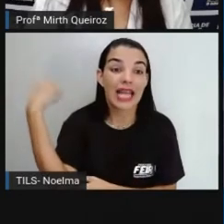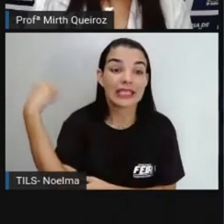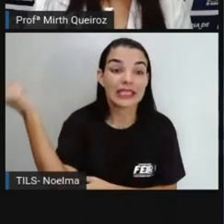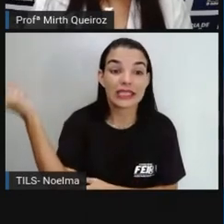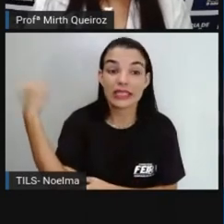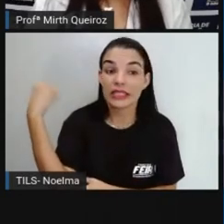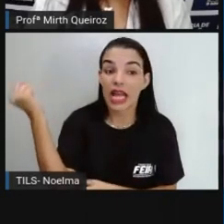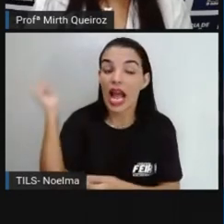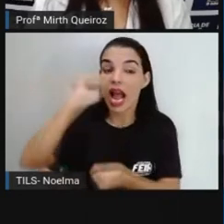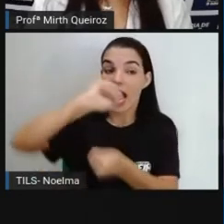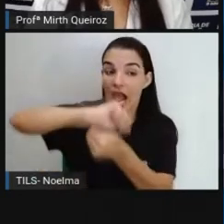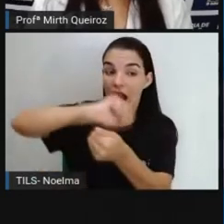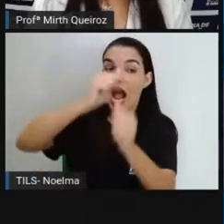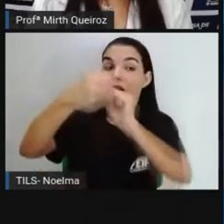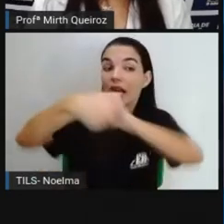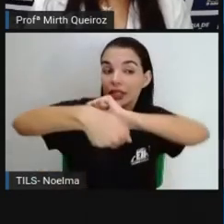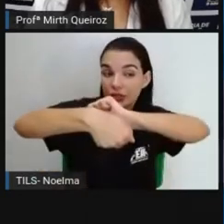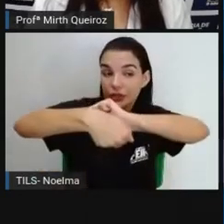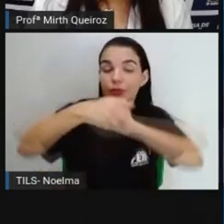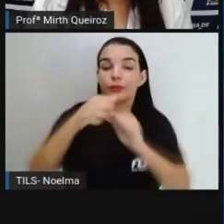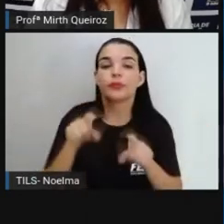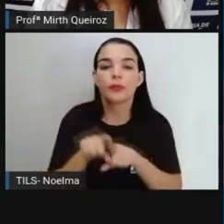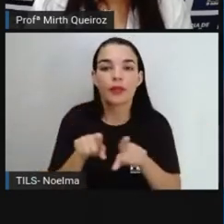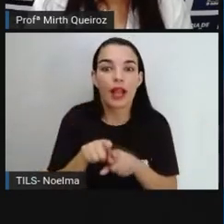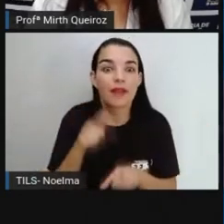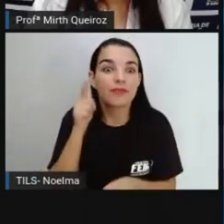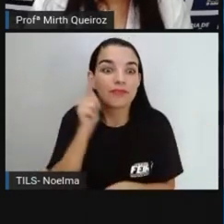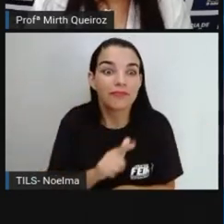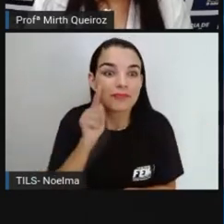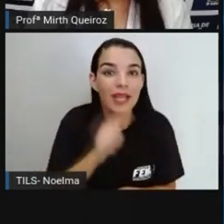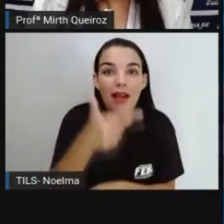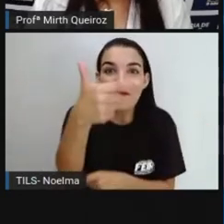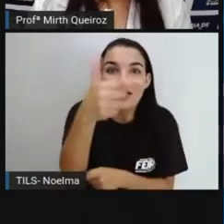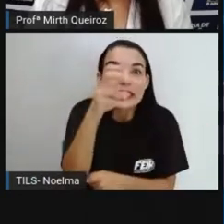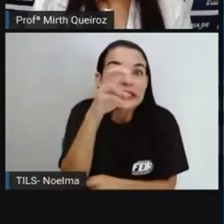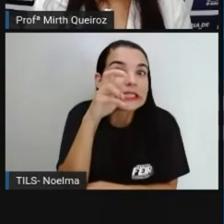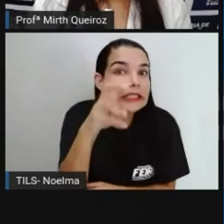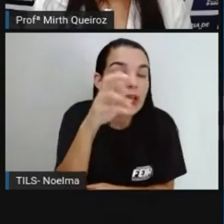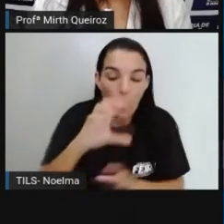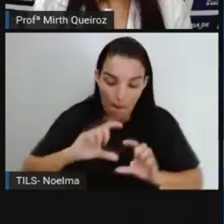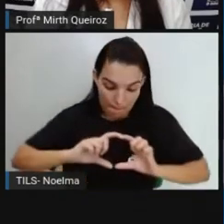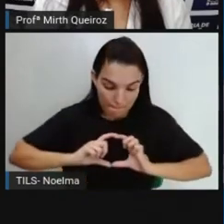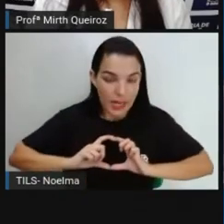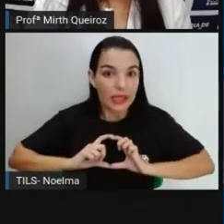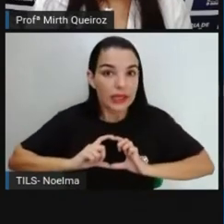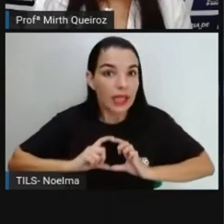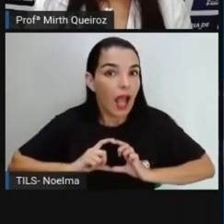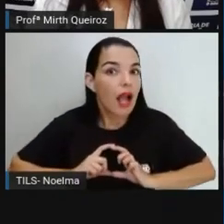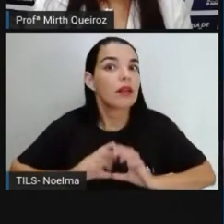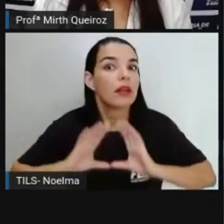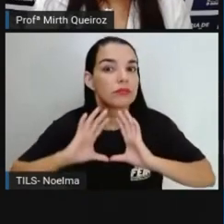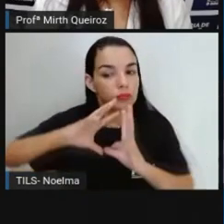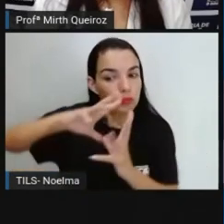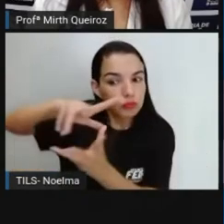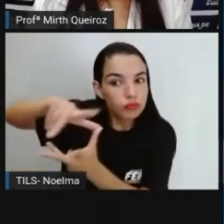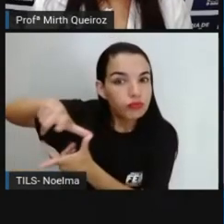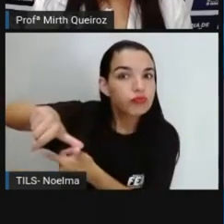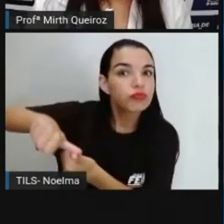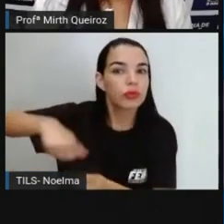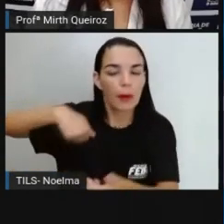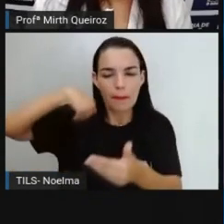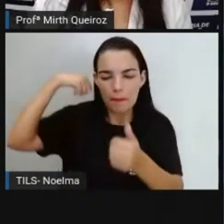ginástica artística Vencedora de 25 medalhas em campeonatos mundiais